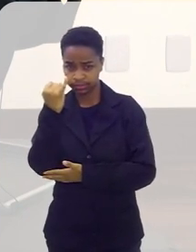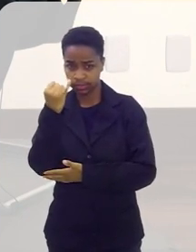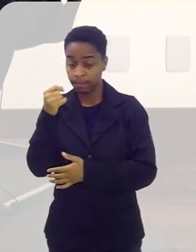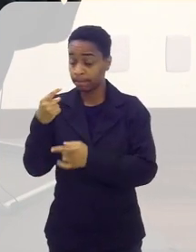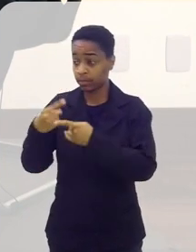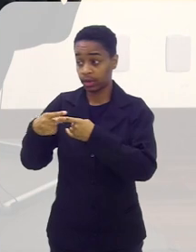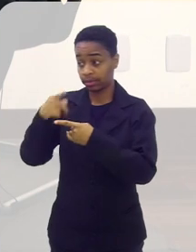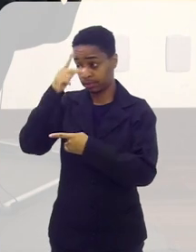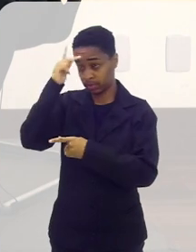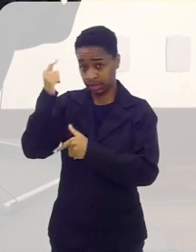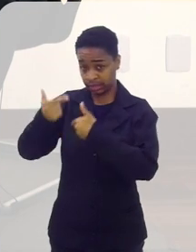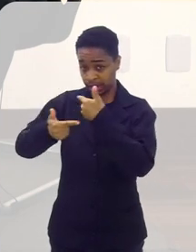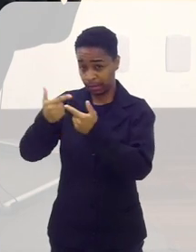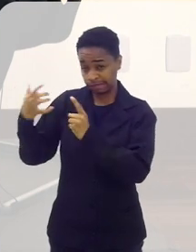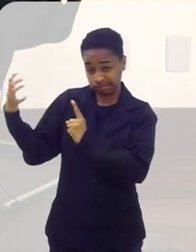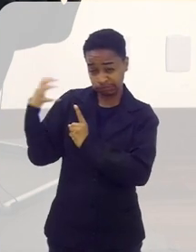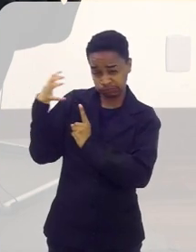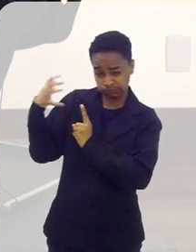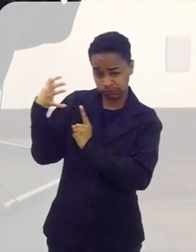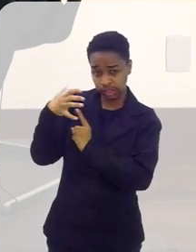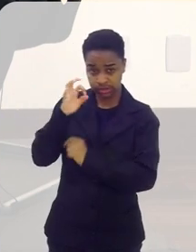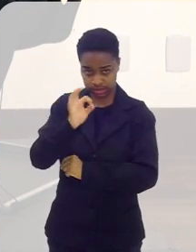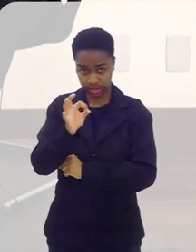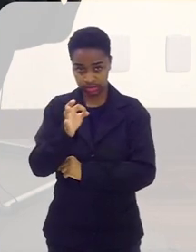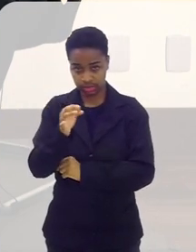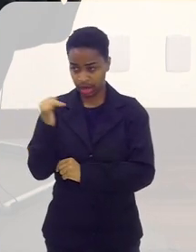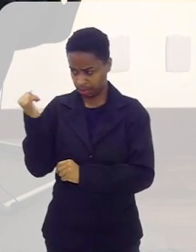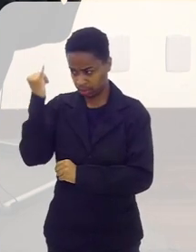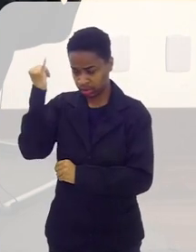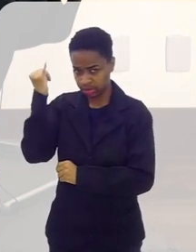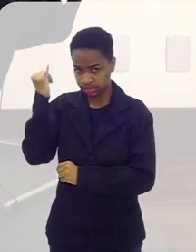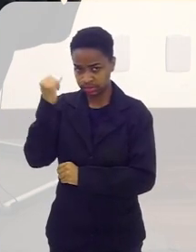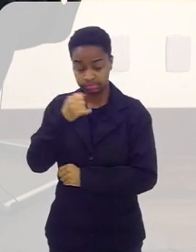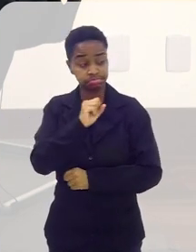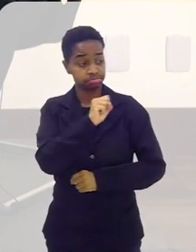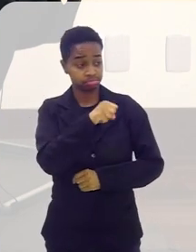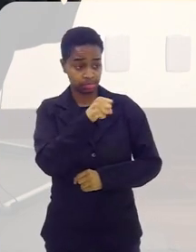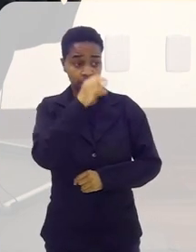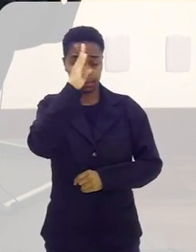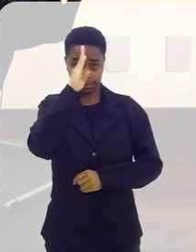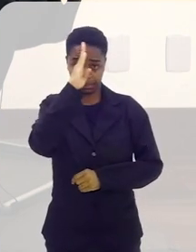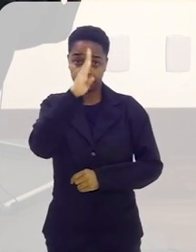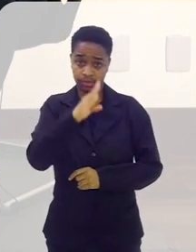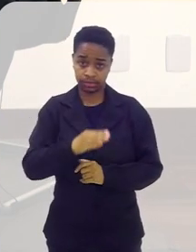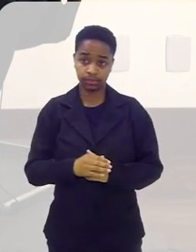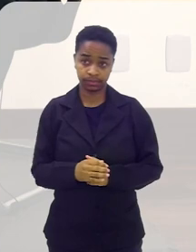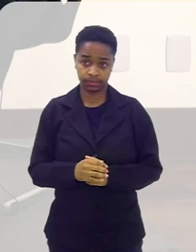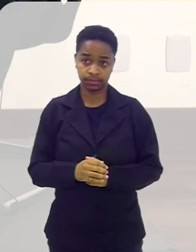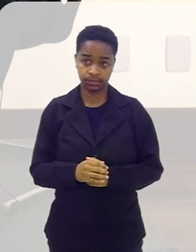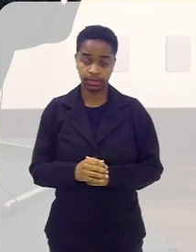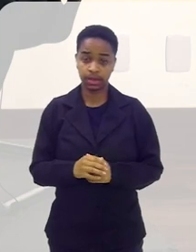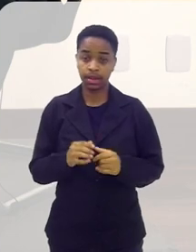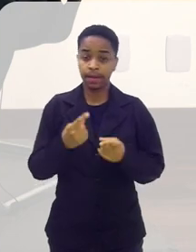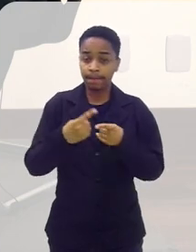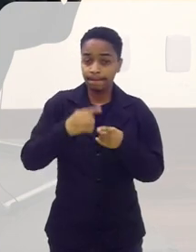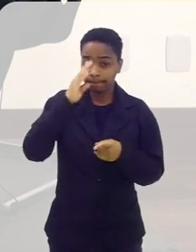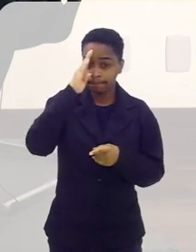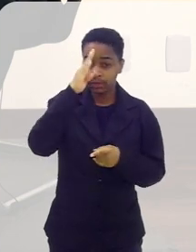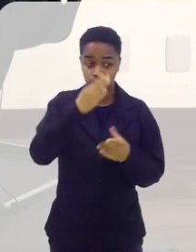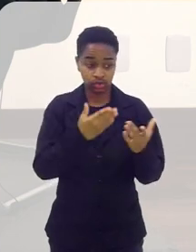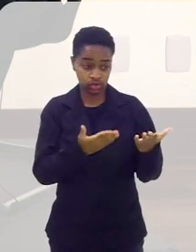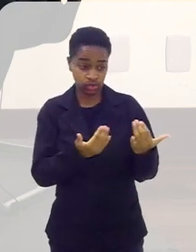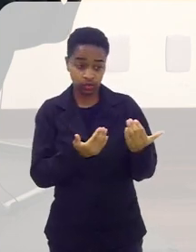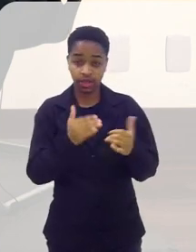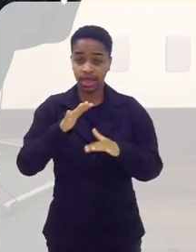É fundamental. Porque pessoa trabalha sob pressão, né? Sim. É importante? É fundamental, especialmente para o